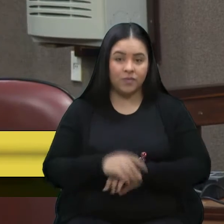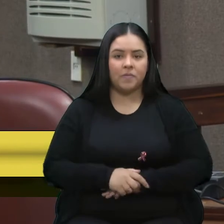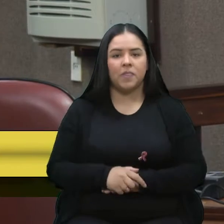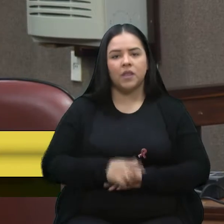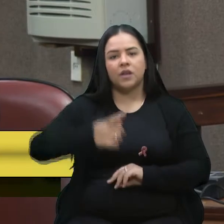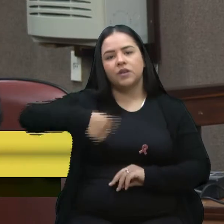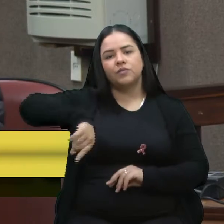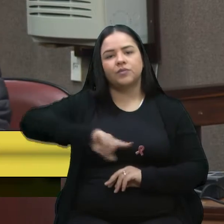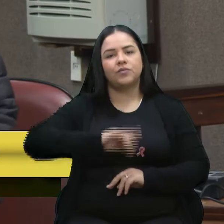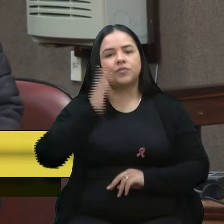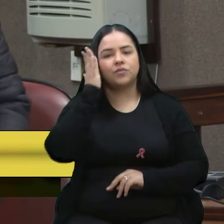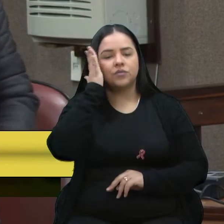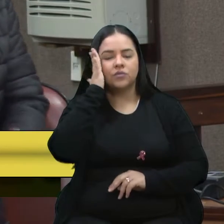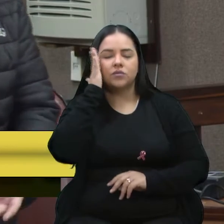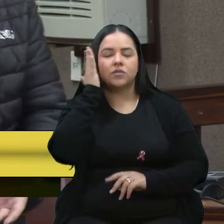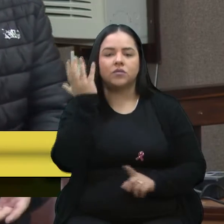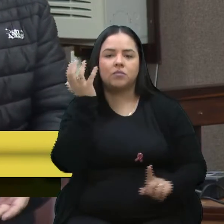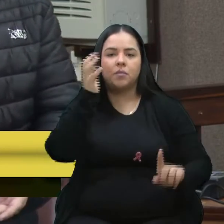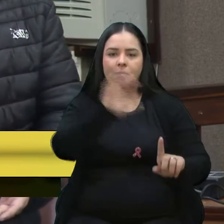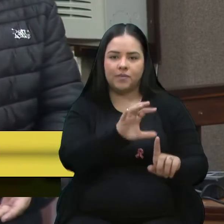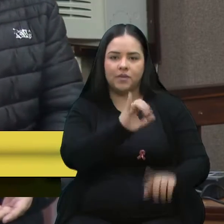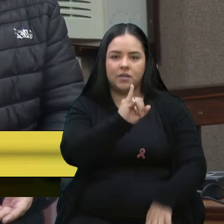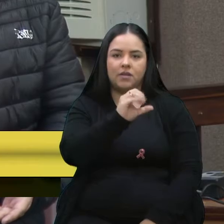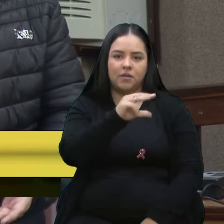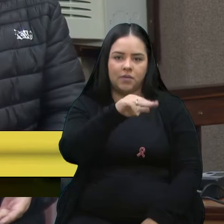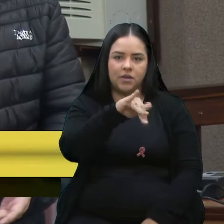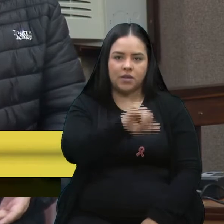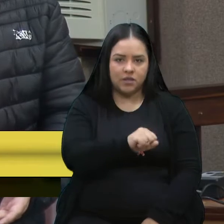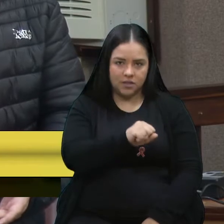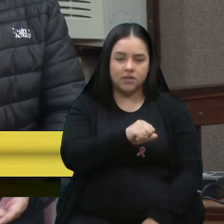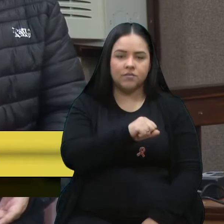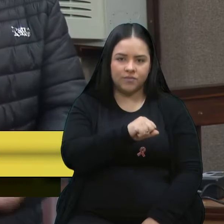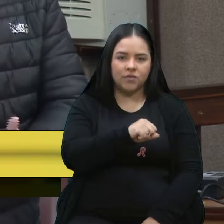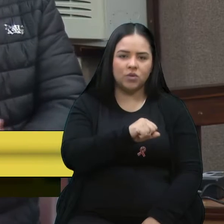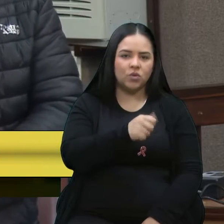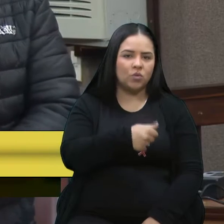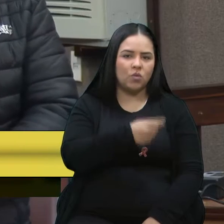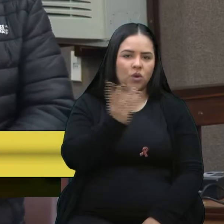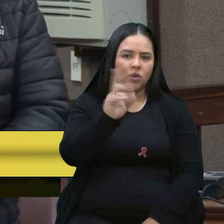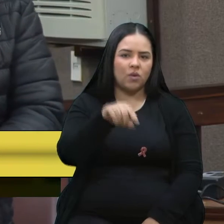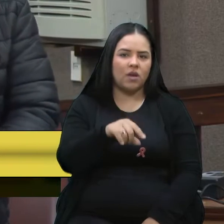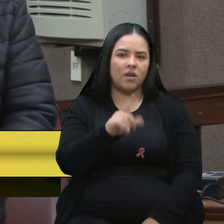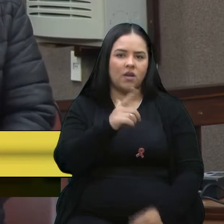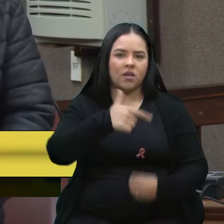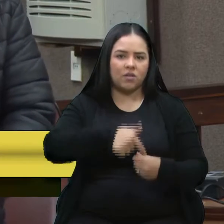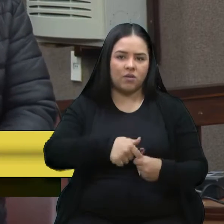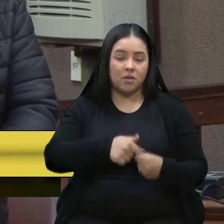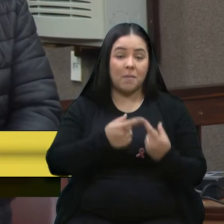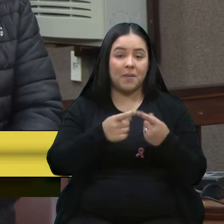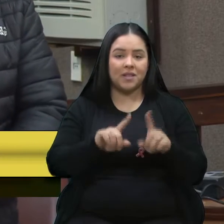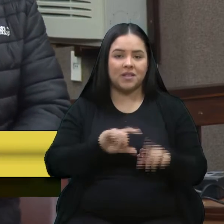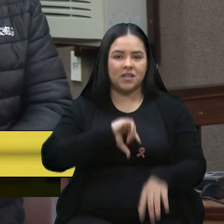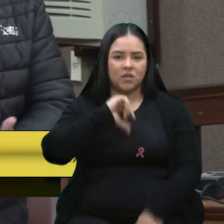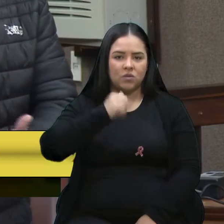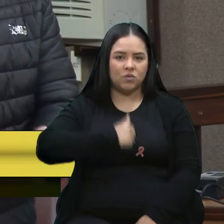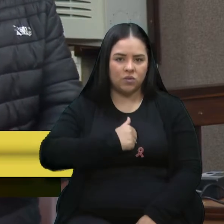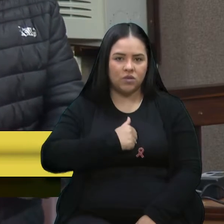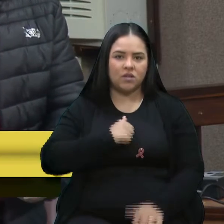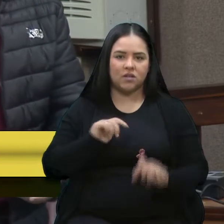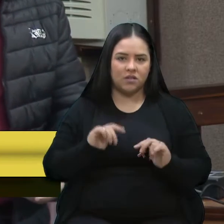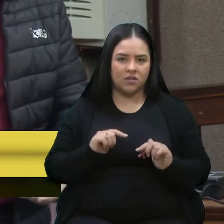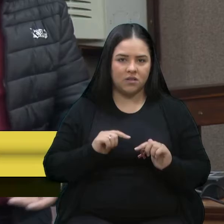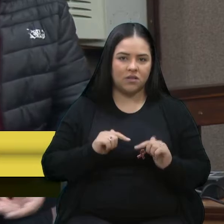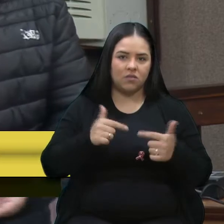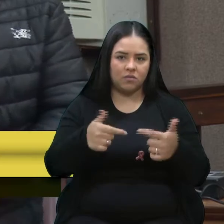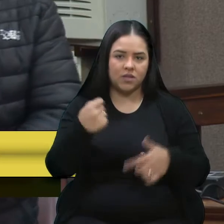ICMS impacta e muito sobre o valor do combustível. Só que as atitudes e as ações têm que começar de